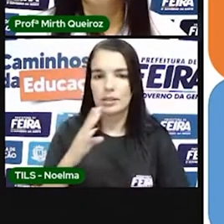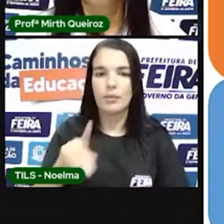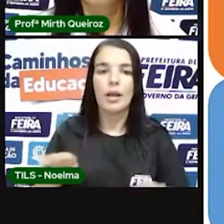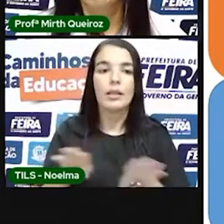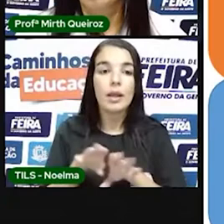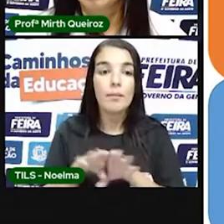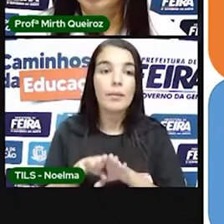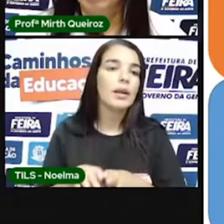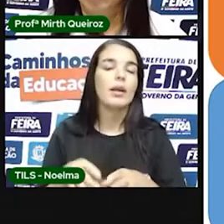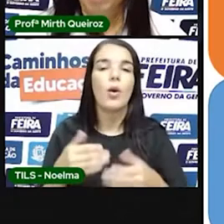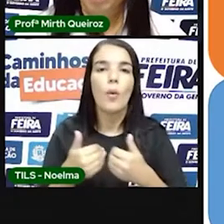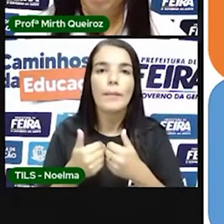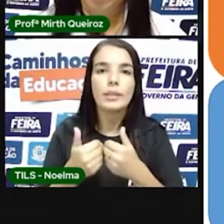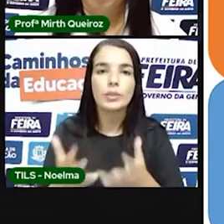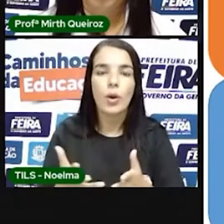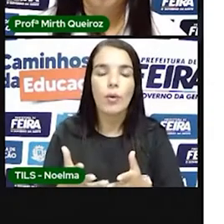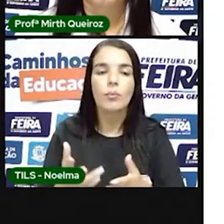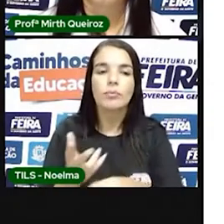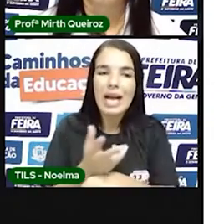exploração do pau-brasil.